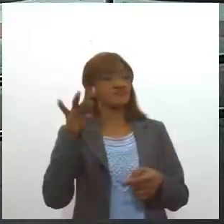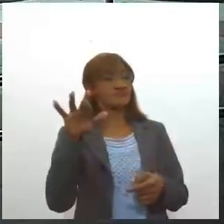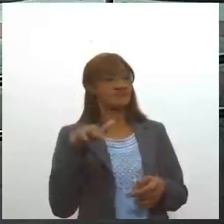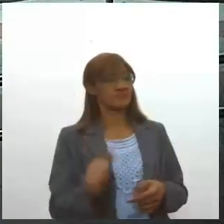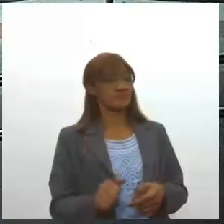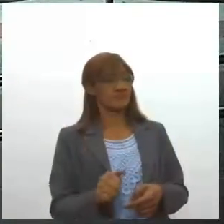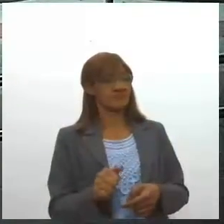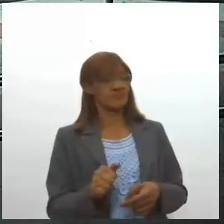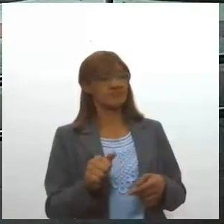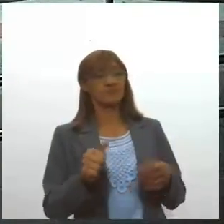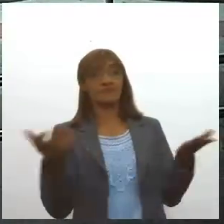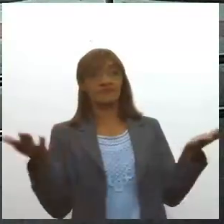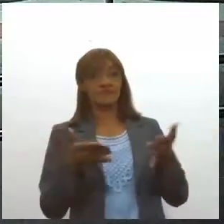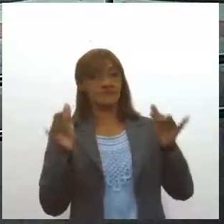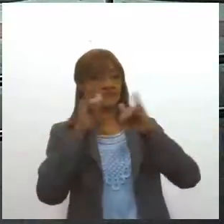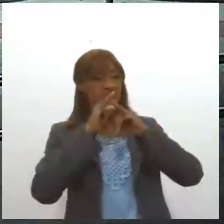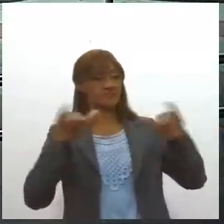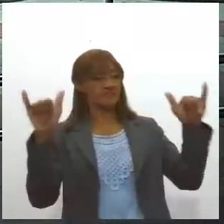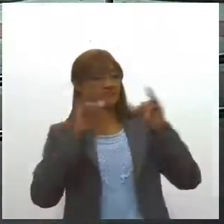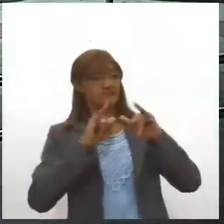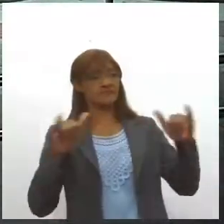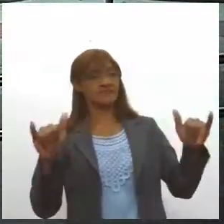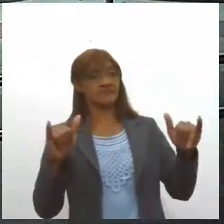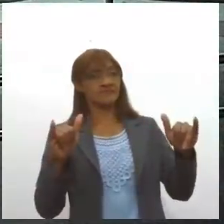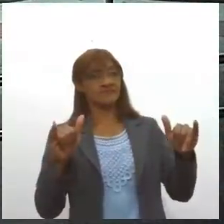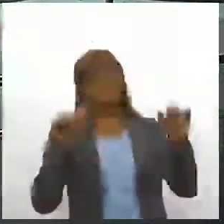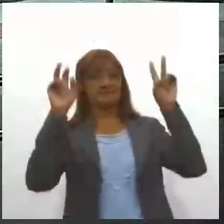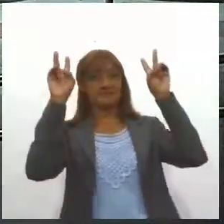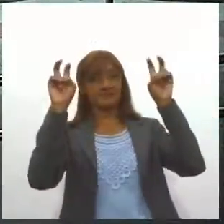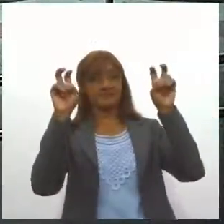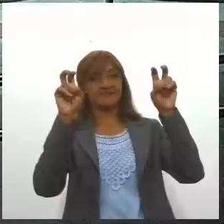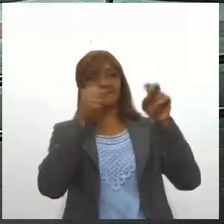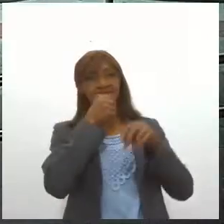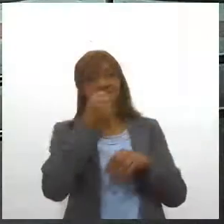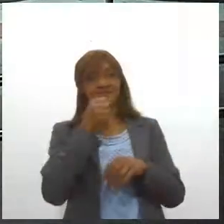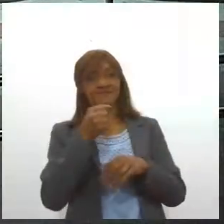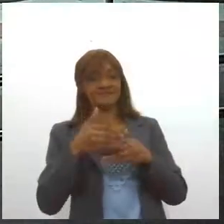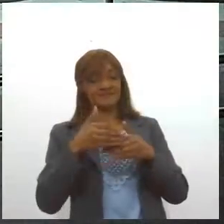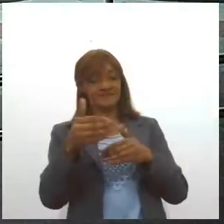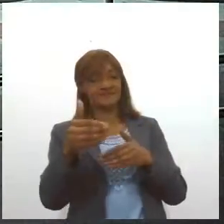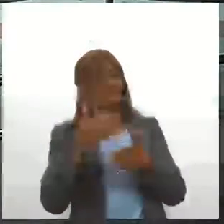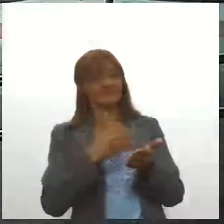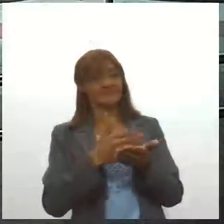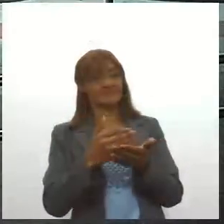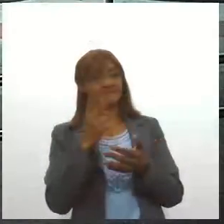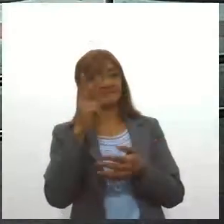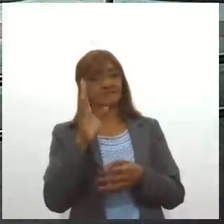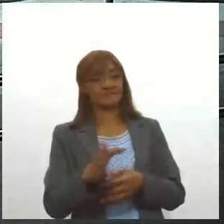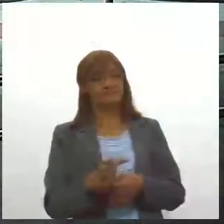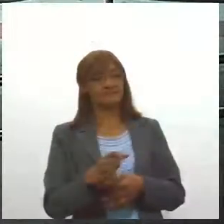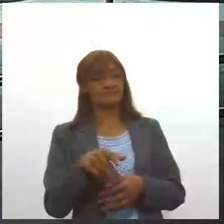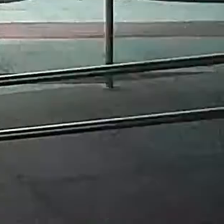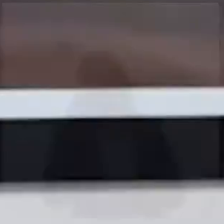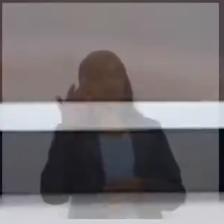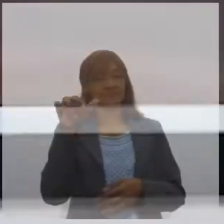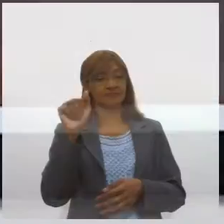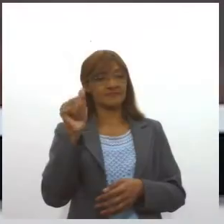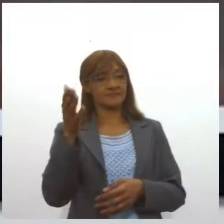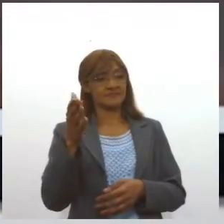Além da Pauta traz agora informações do programa que começam daqui a pouquinho a partir das duas e meia. Cátia, com você.